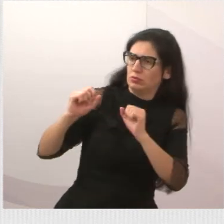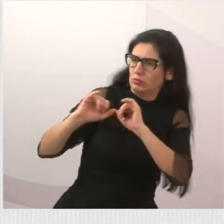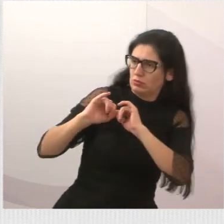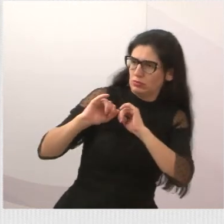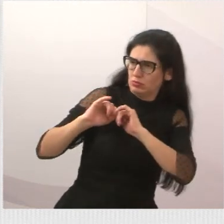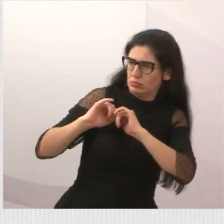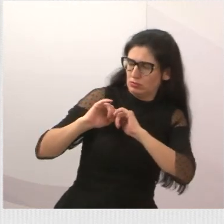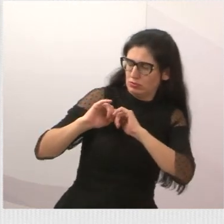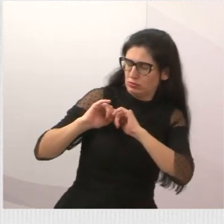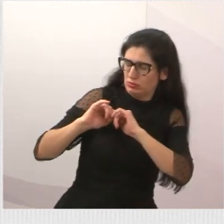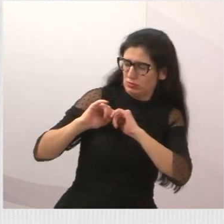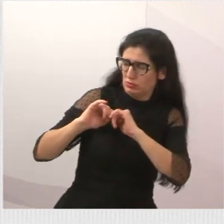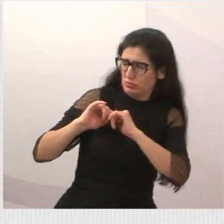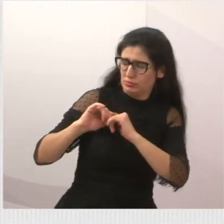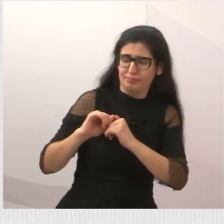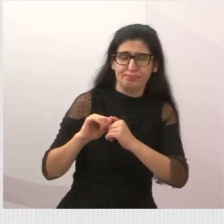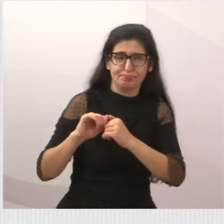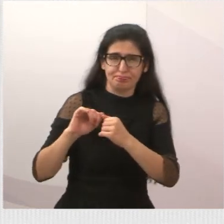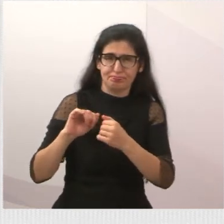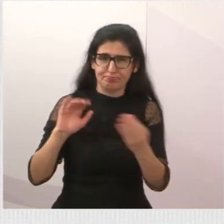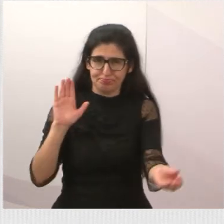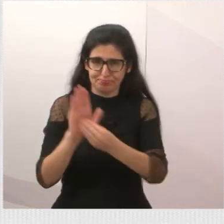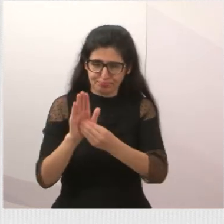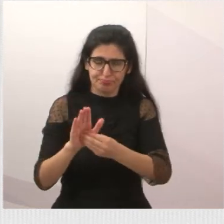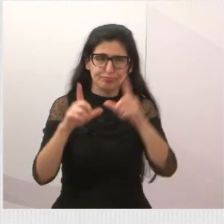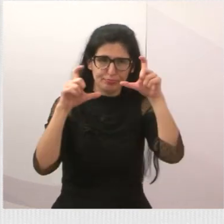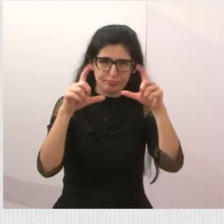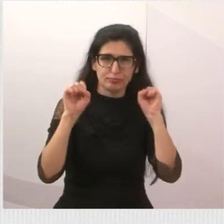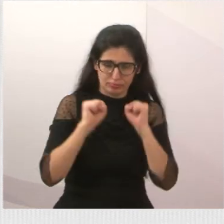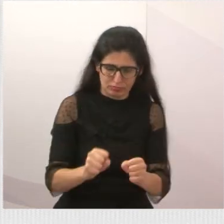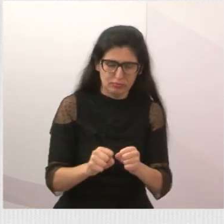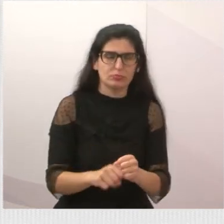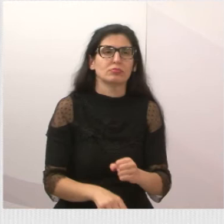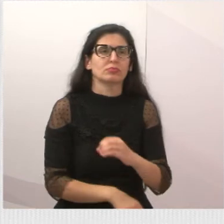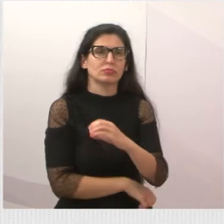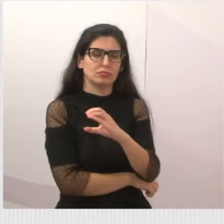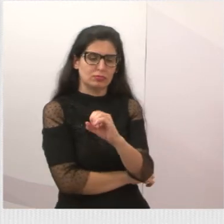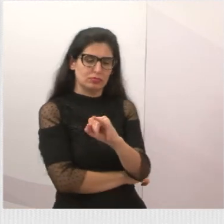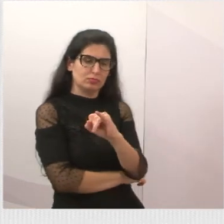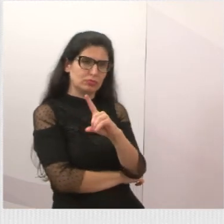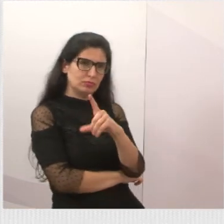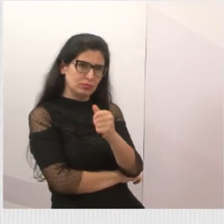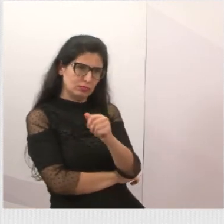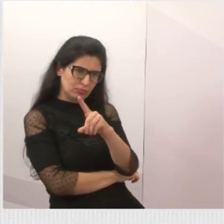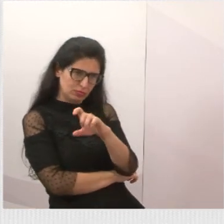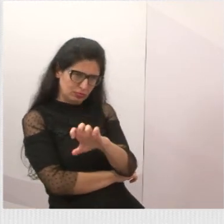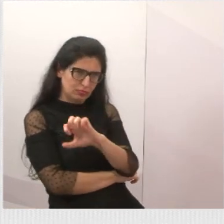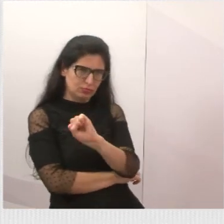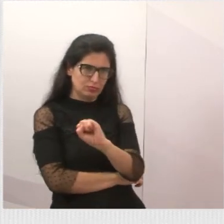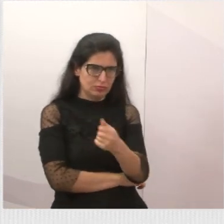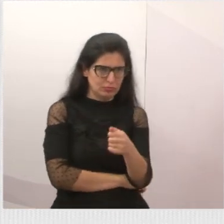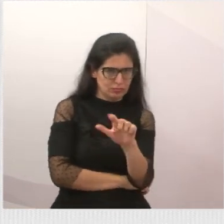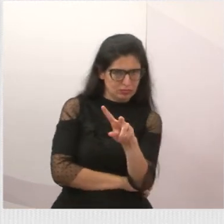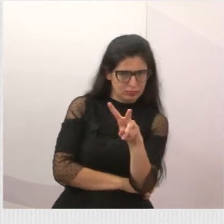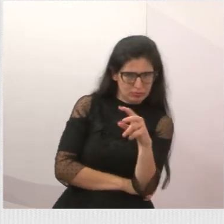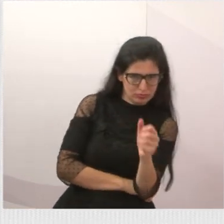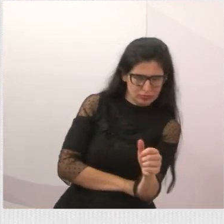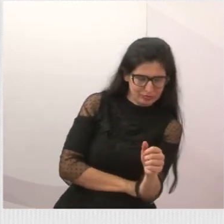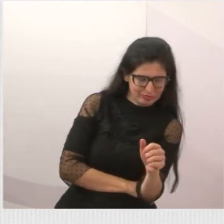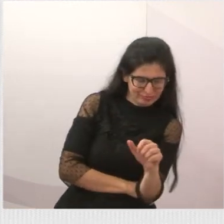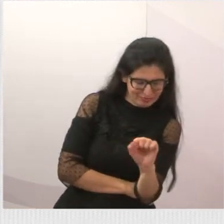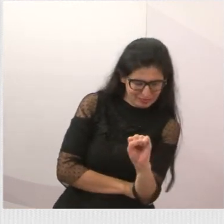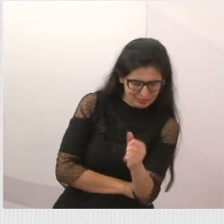talvez não desse tempo de nós estarmos indo nesse local, na cidade de Salvador. Ela mesmo que pediu a instalação de uma lixeira no ponto de ônibus